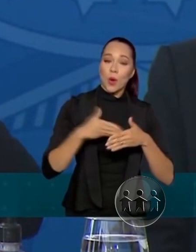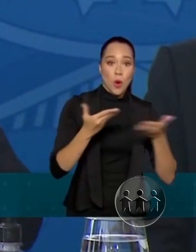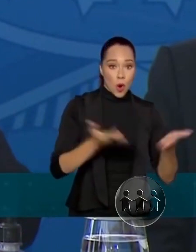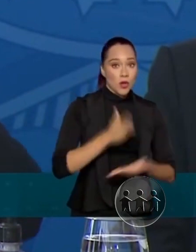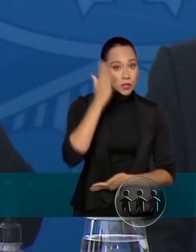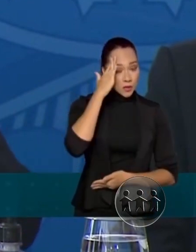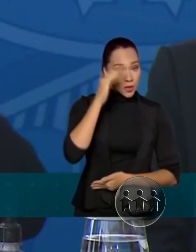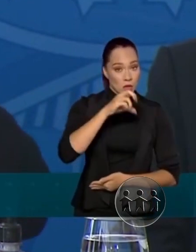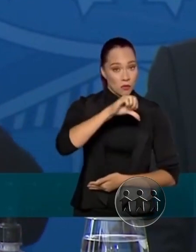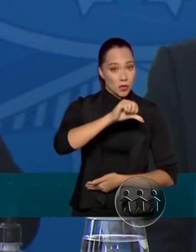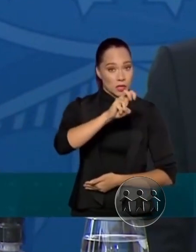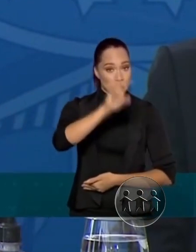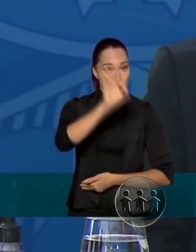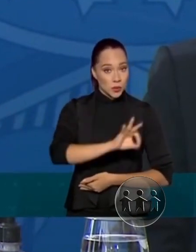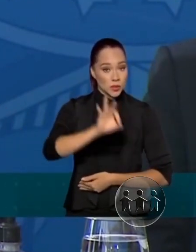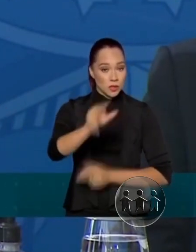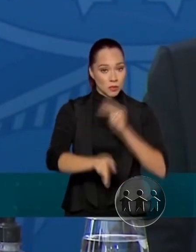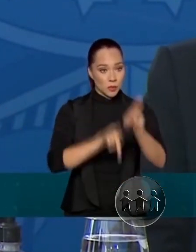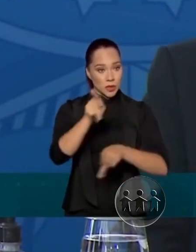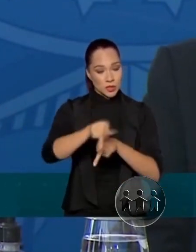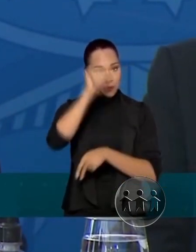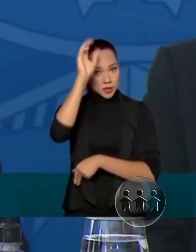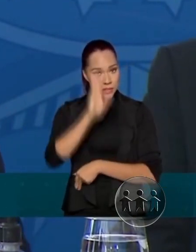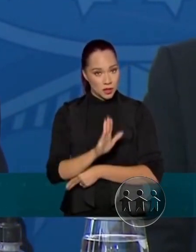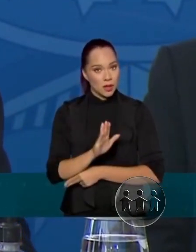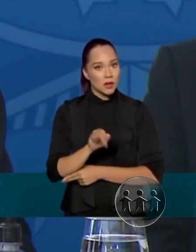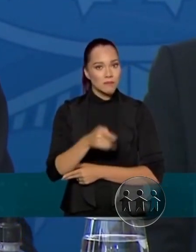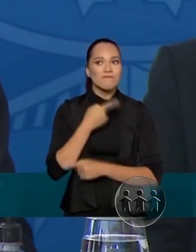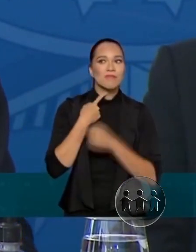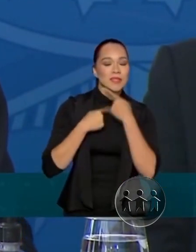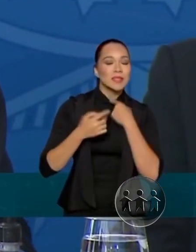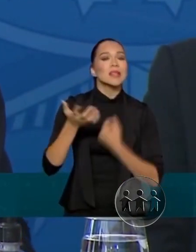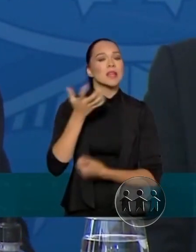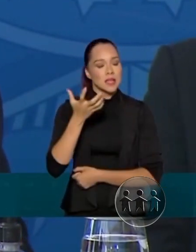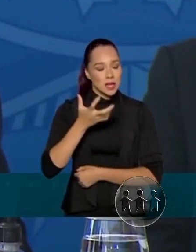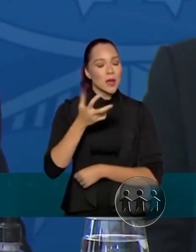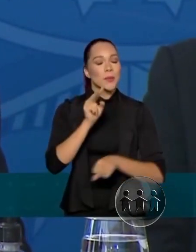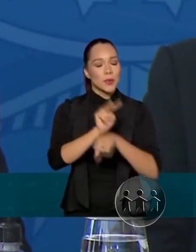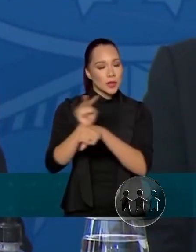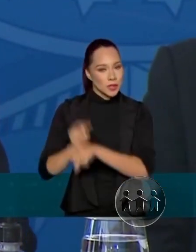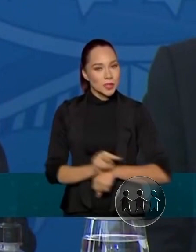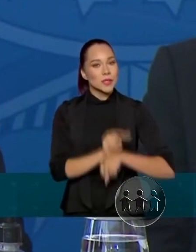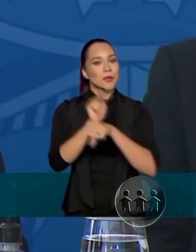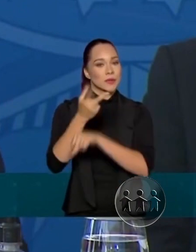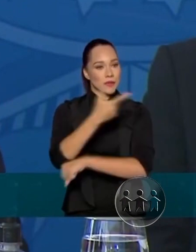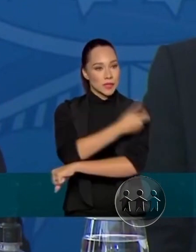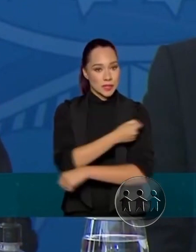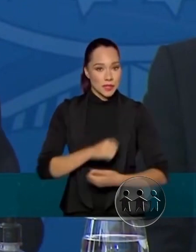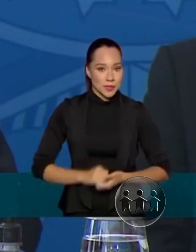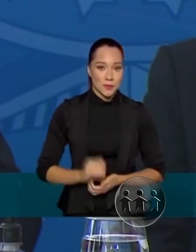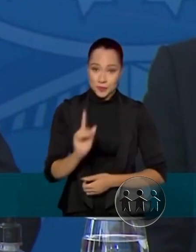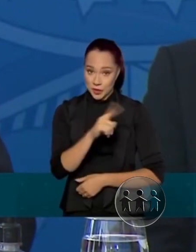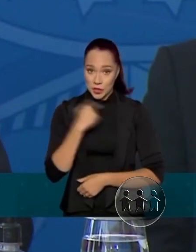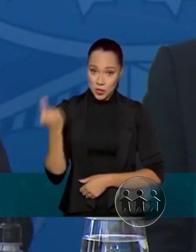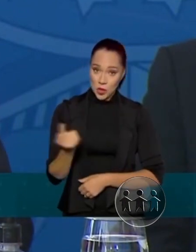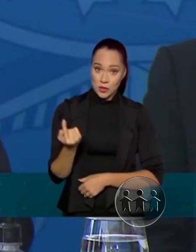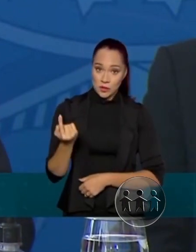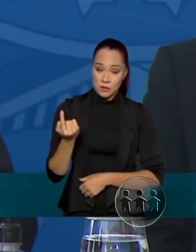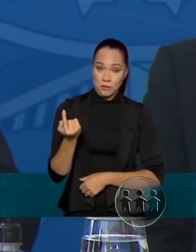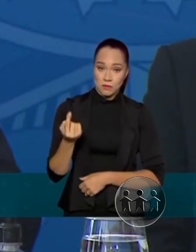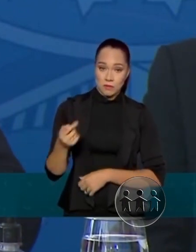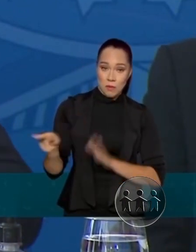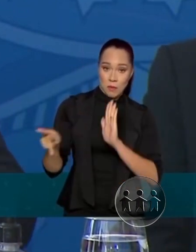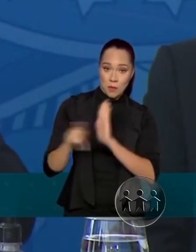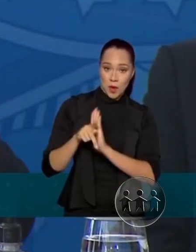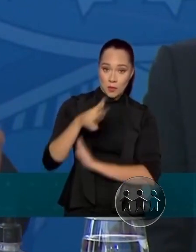95% da população brasileira deseja ser imunizada. E nós, os agentes públicos,